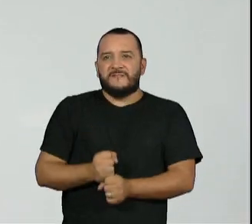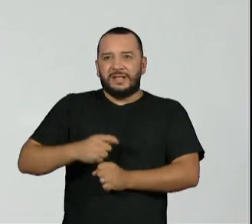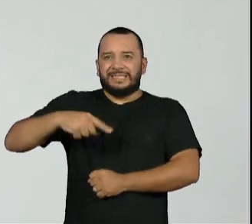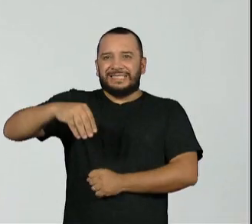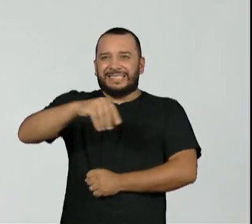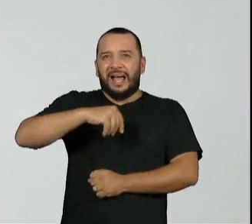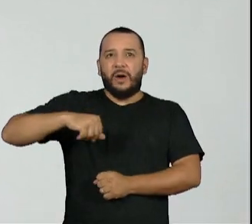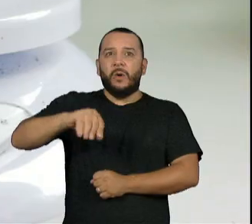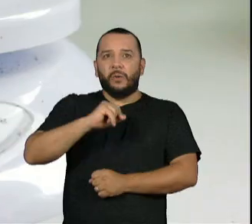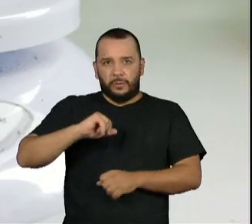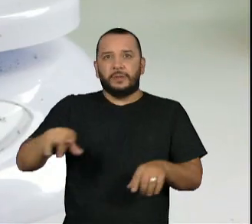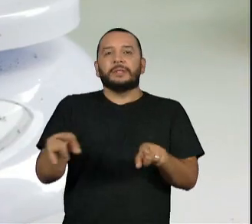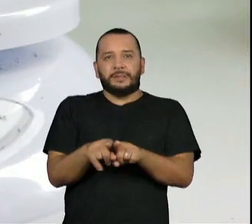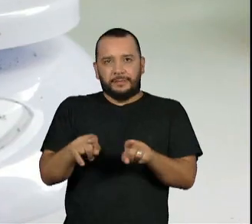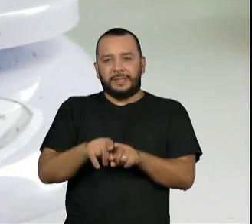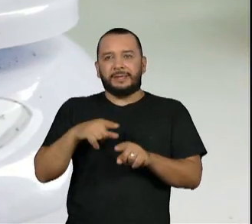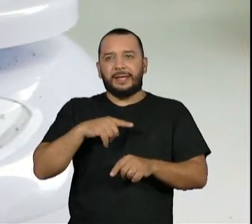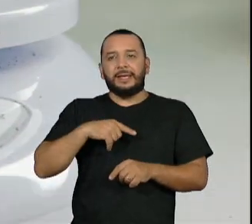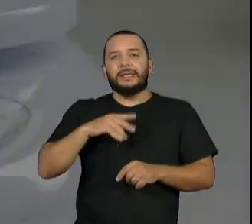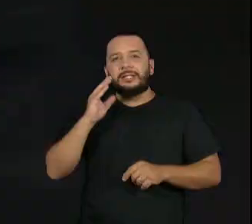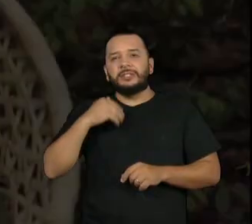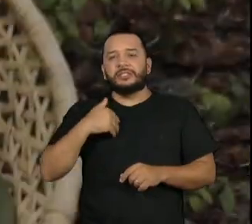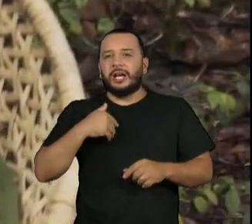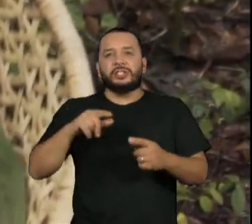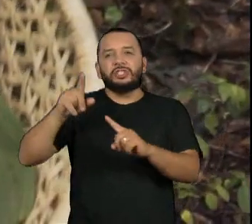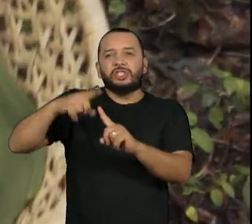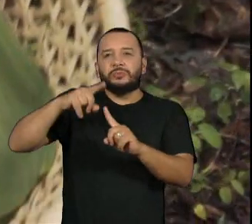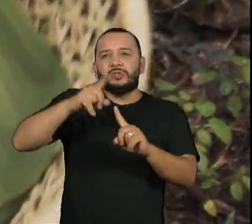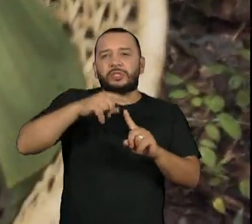jiquitaya, picante e aromática.